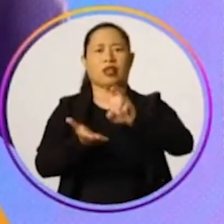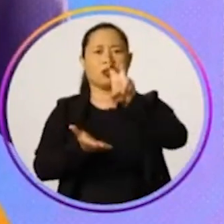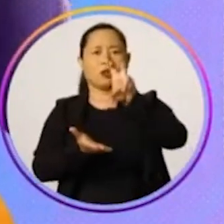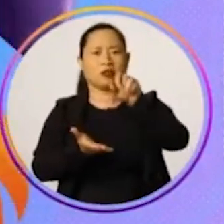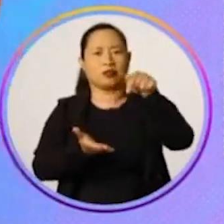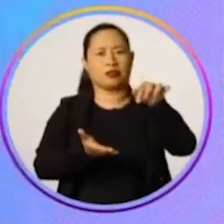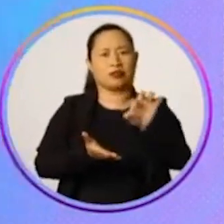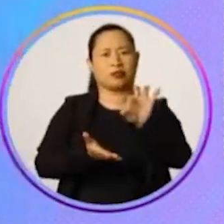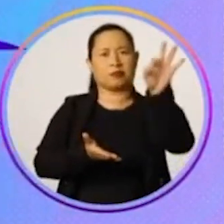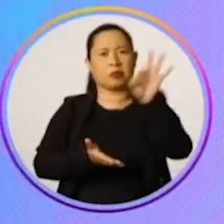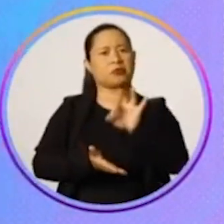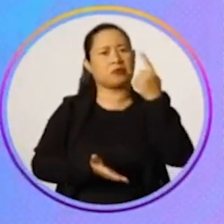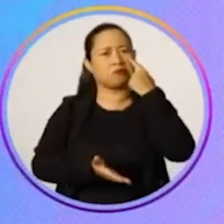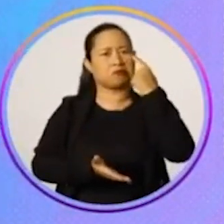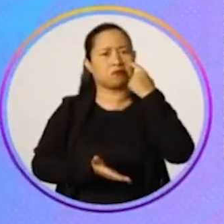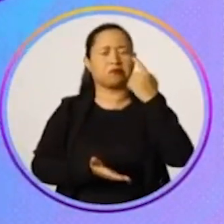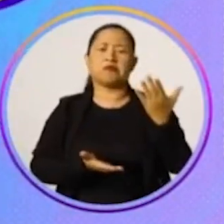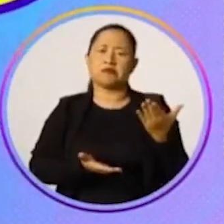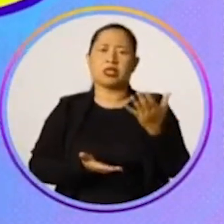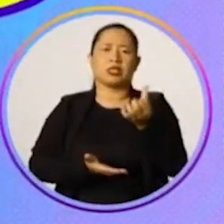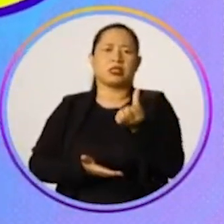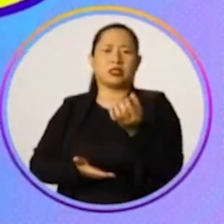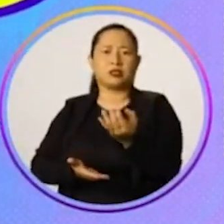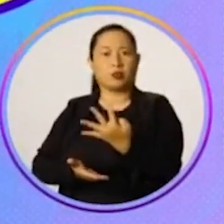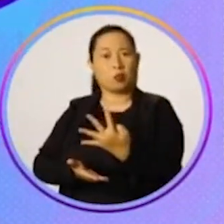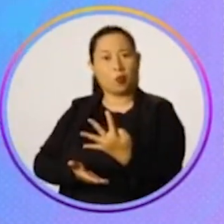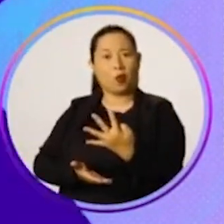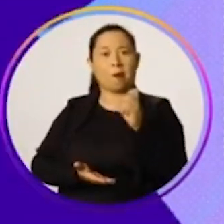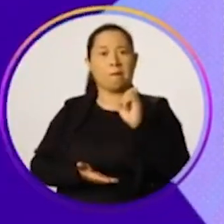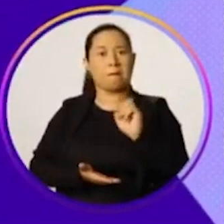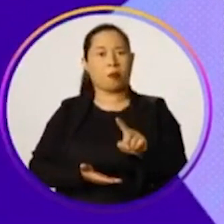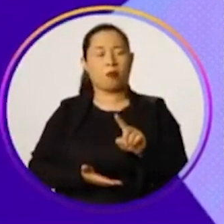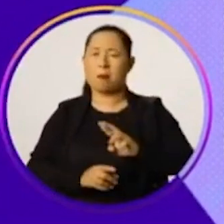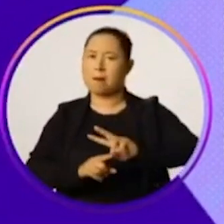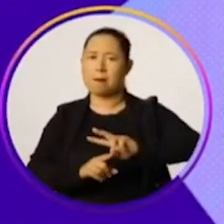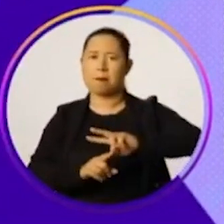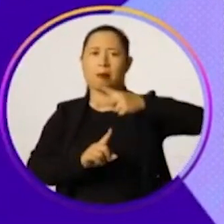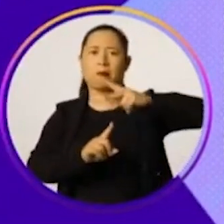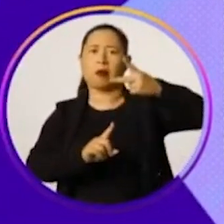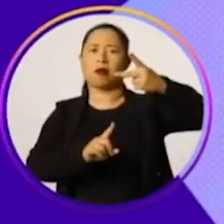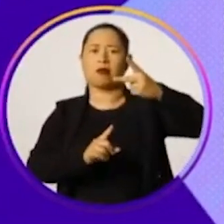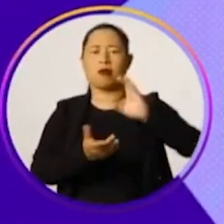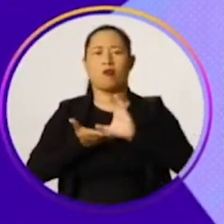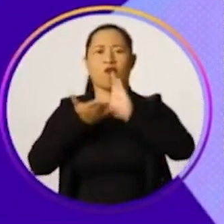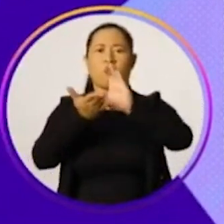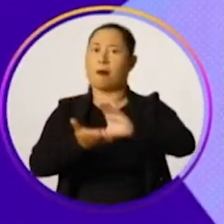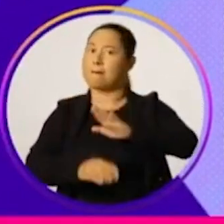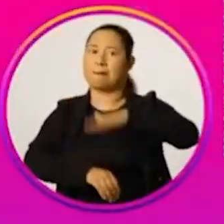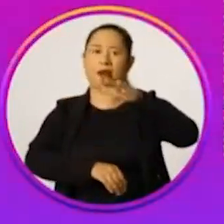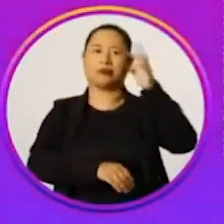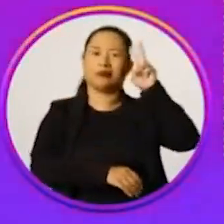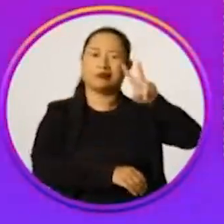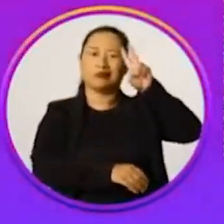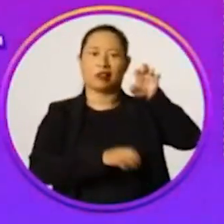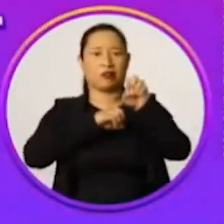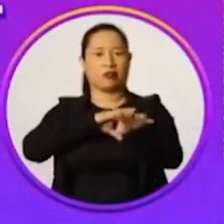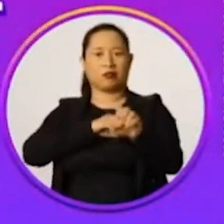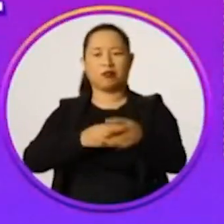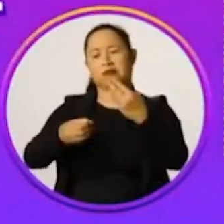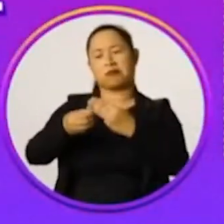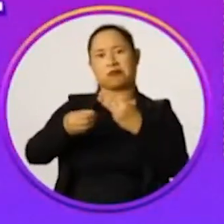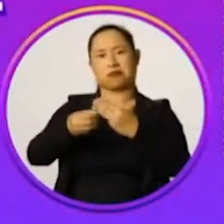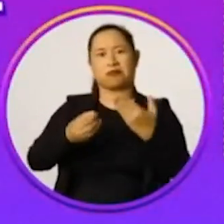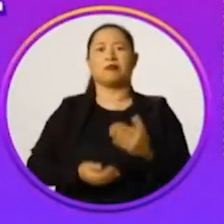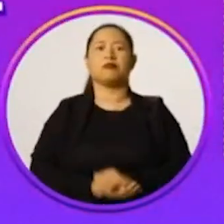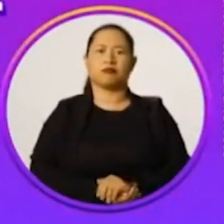investimento em 570%. Vê só, foram 64 milhões a mais. O maior investimento da história